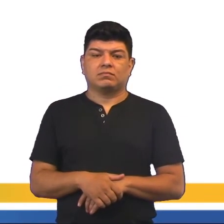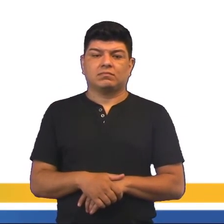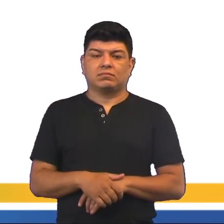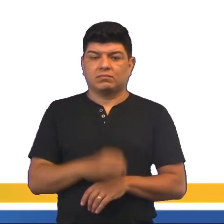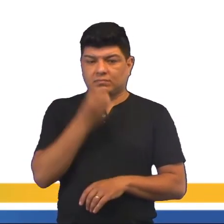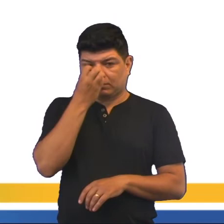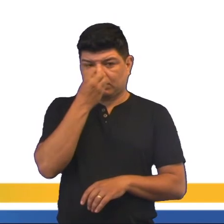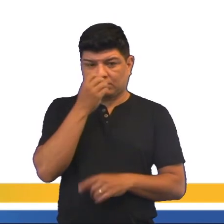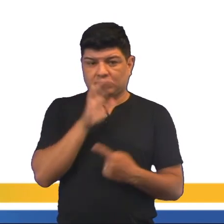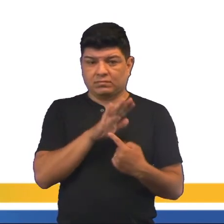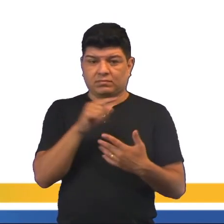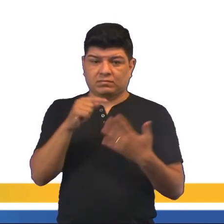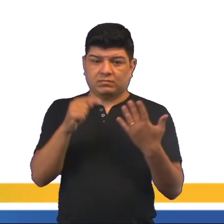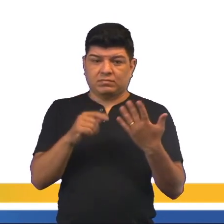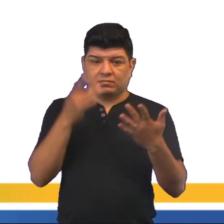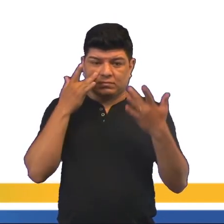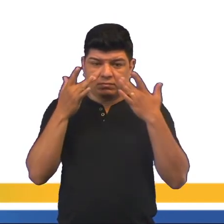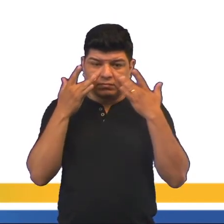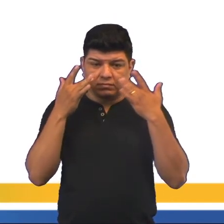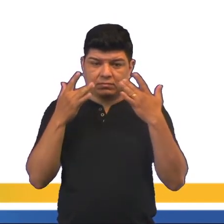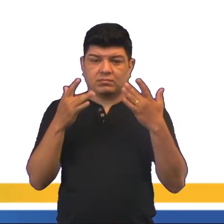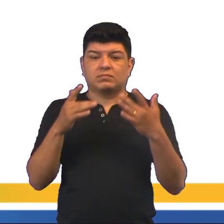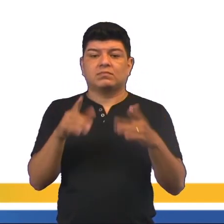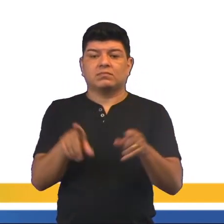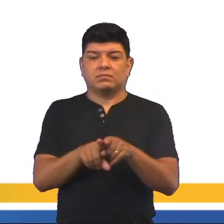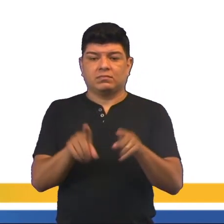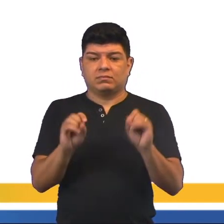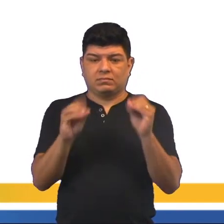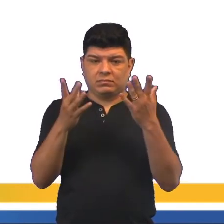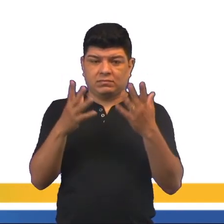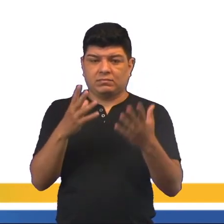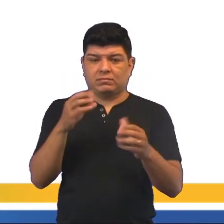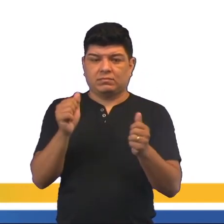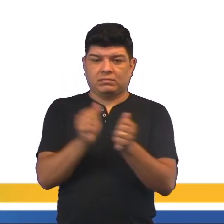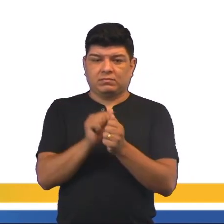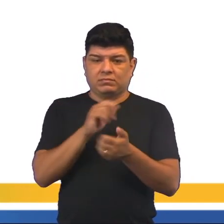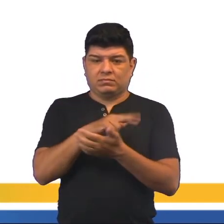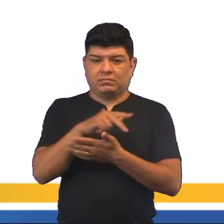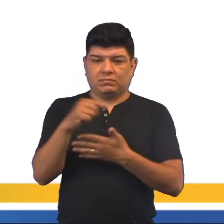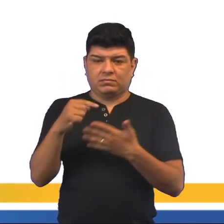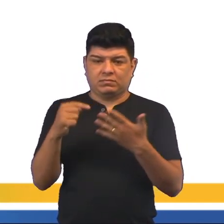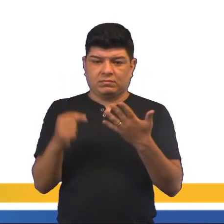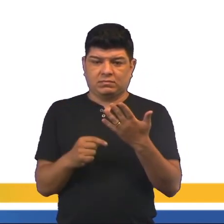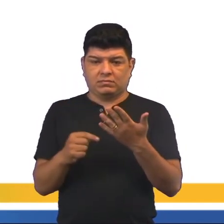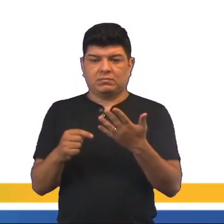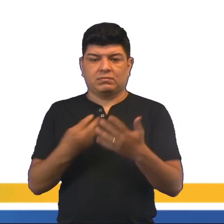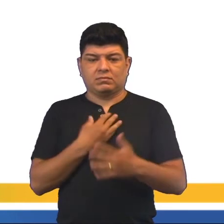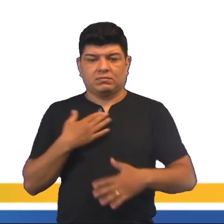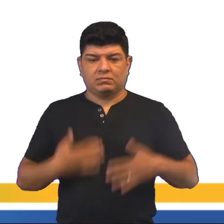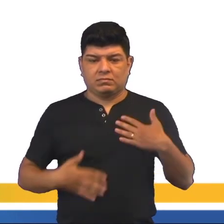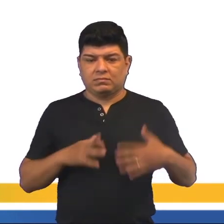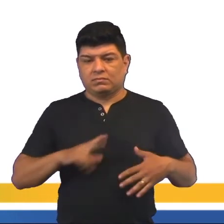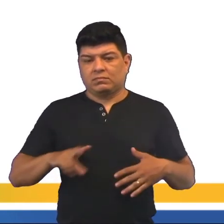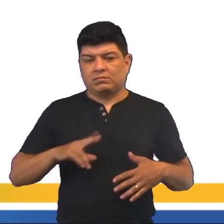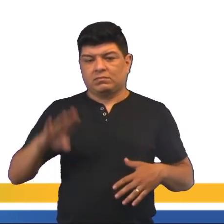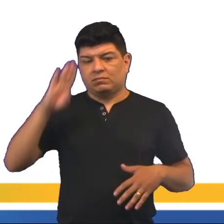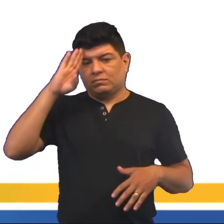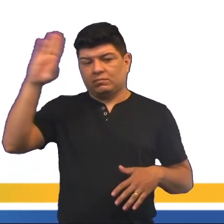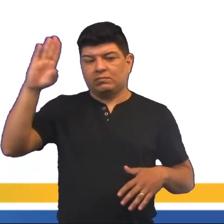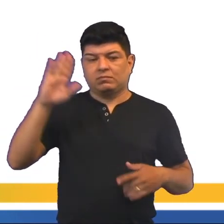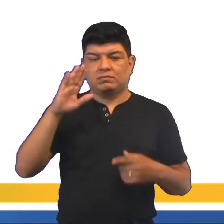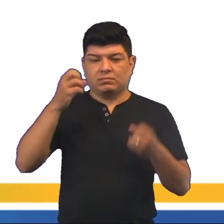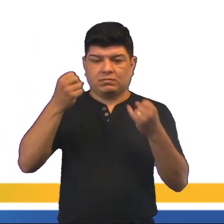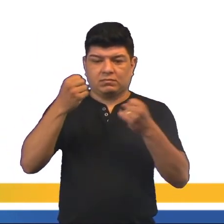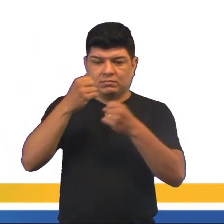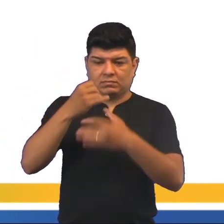Elementos da apresentação dramática, né? Que um espetáculo teatral é composto de vários elementos, não físicos também, cujos principais serão